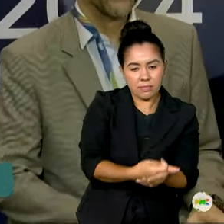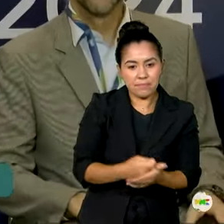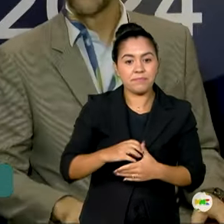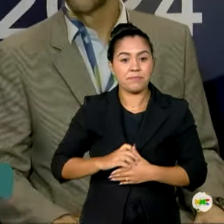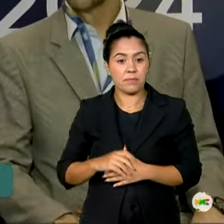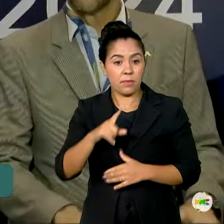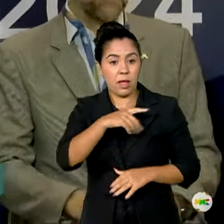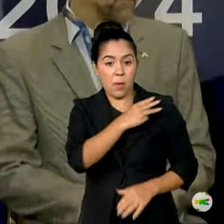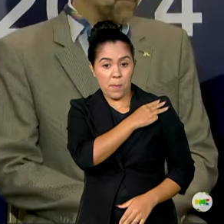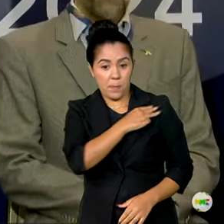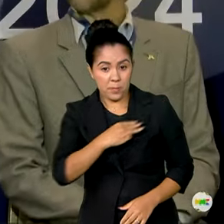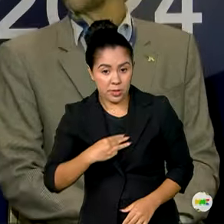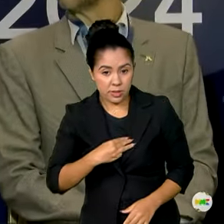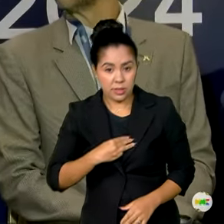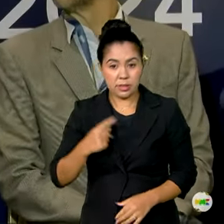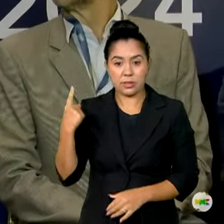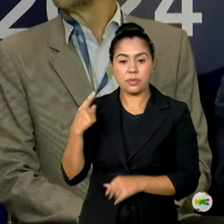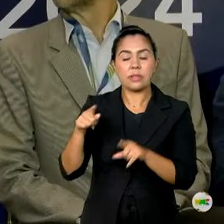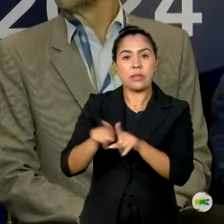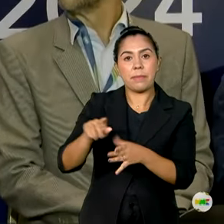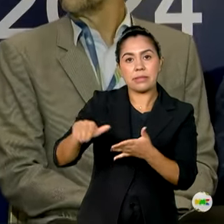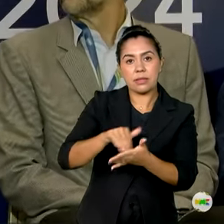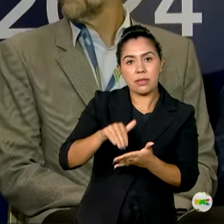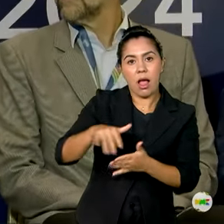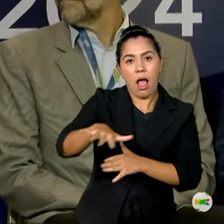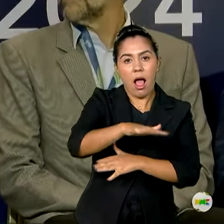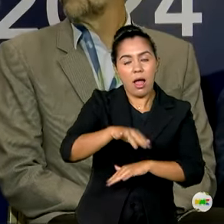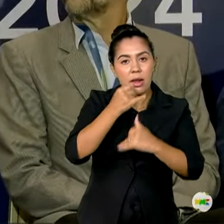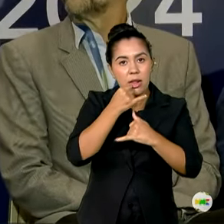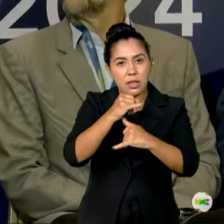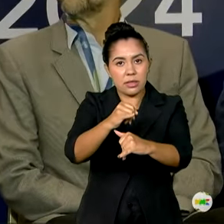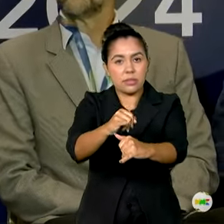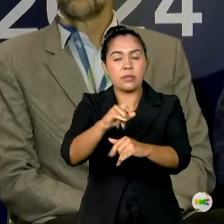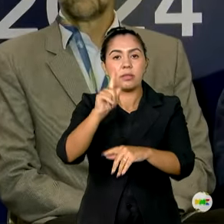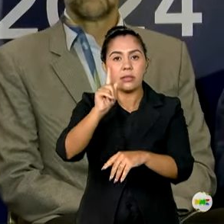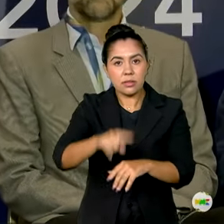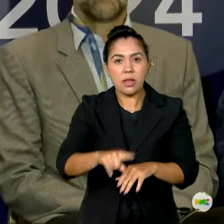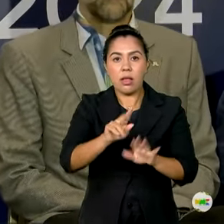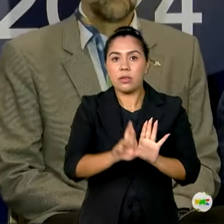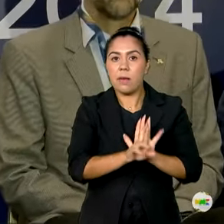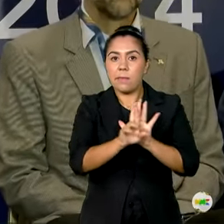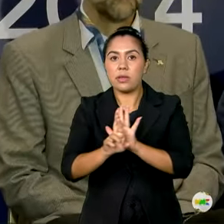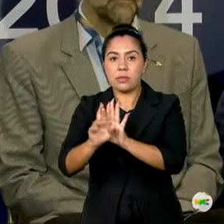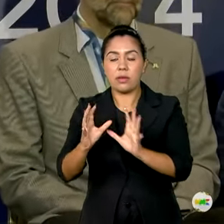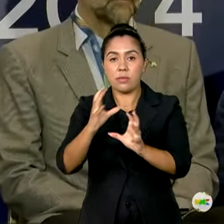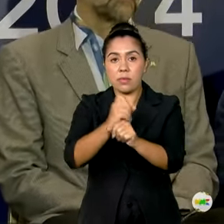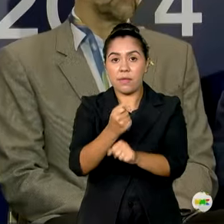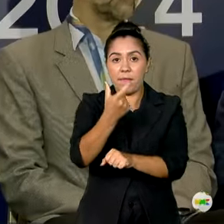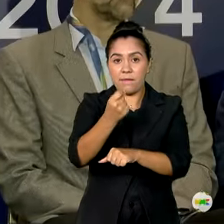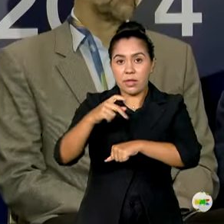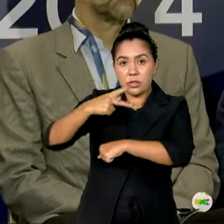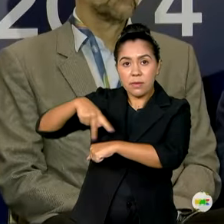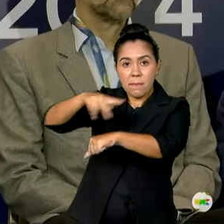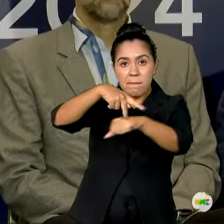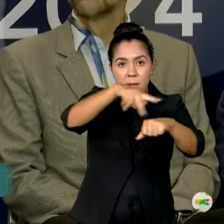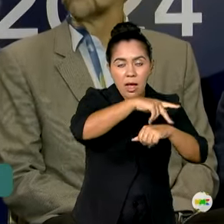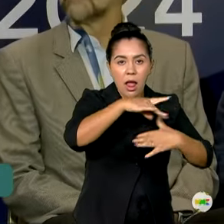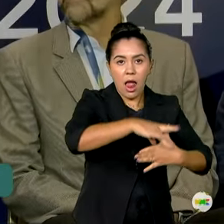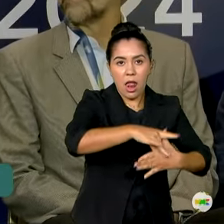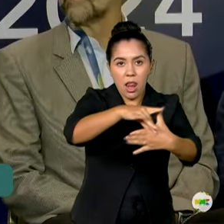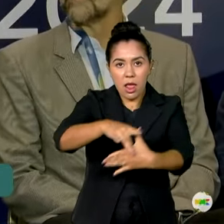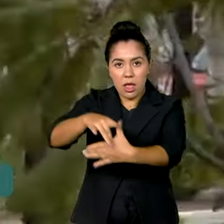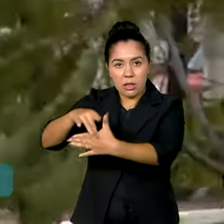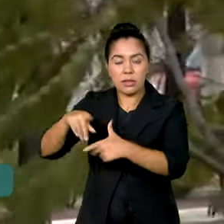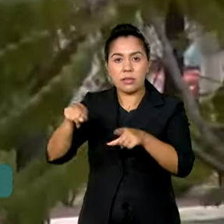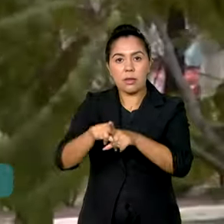ministros e secretários de energia das 20 principais economias do planeta, além de líderes e especialistas